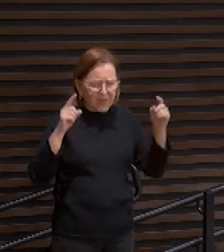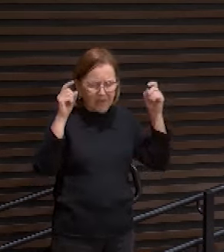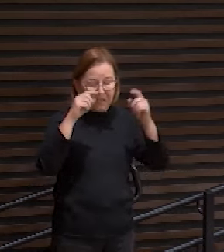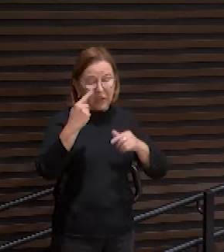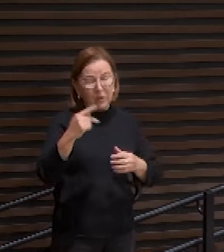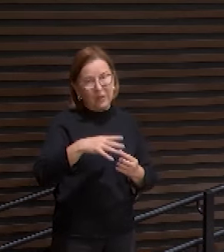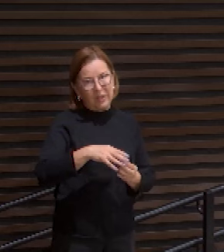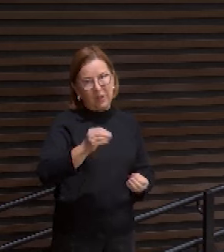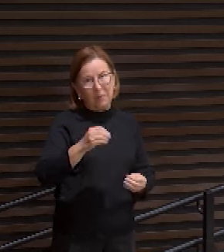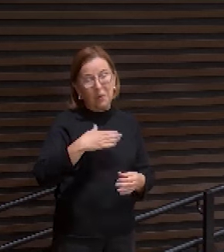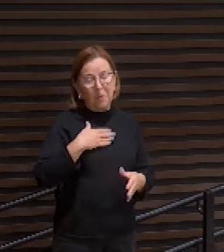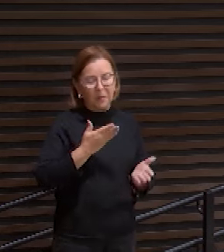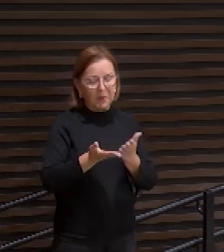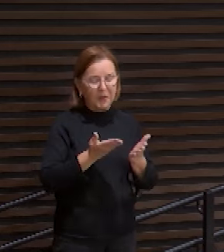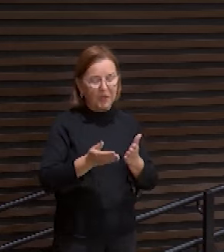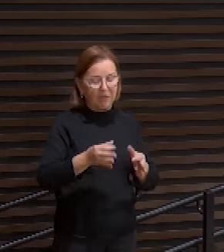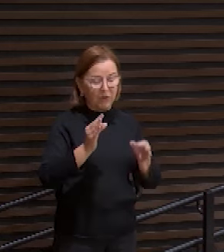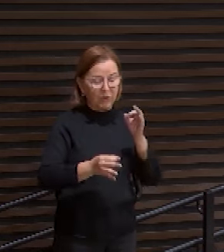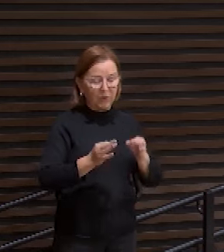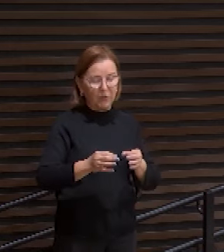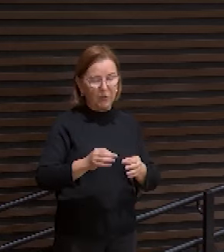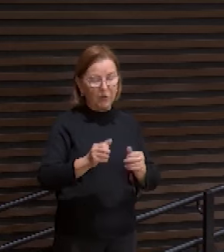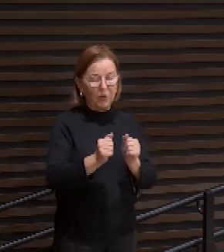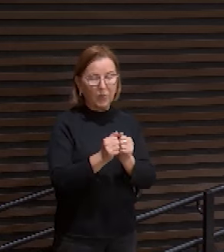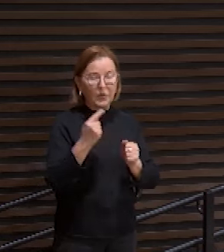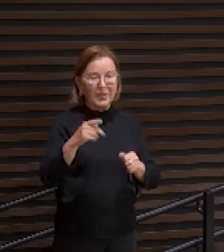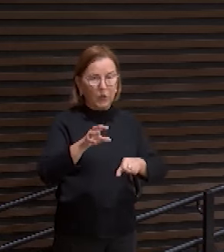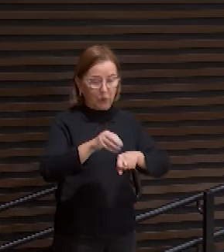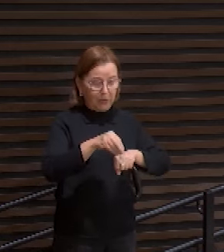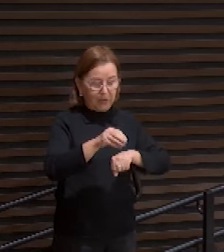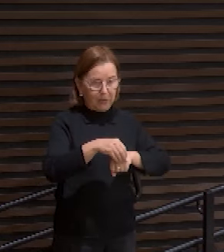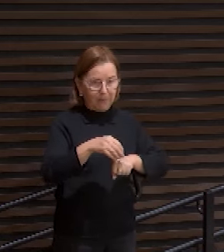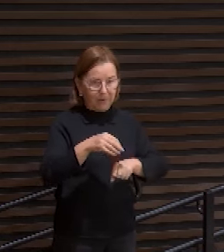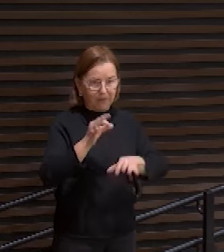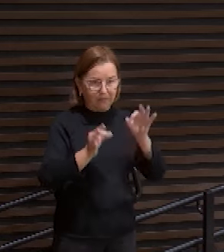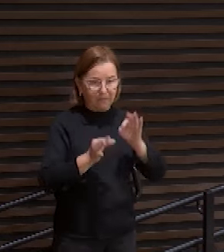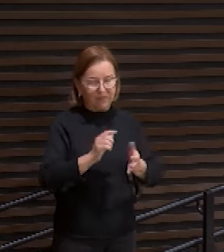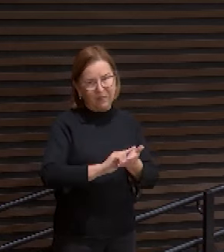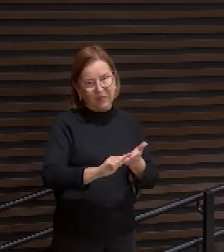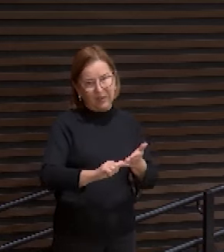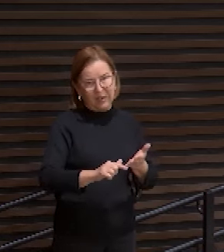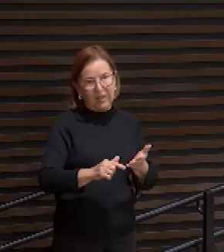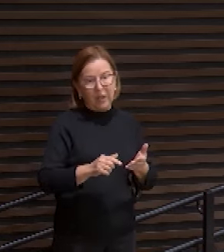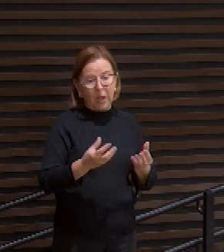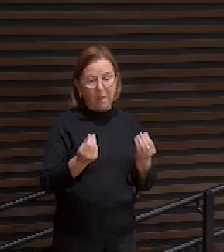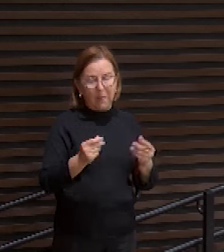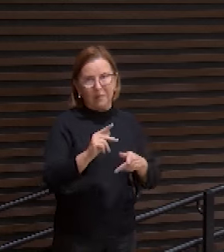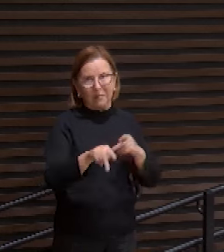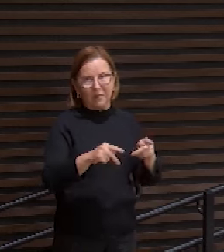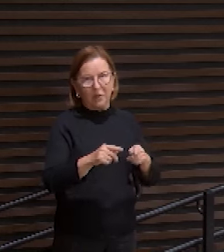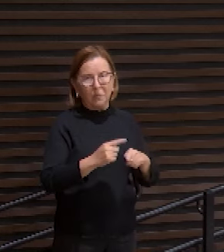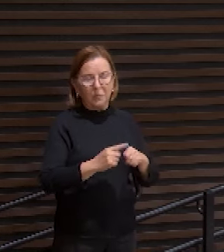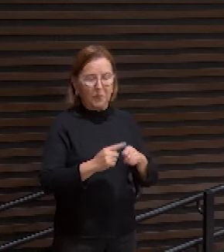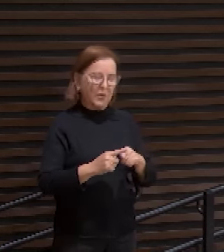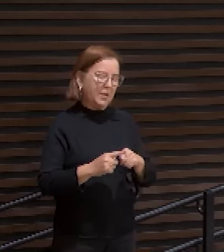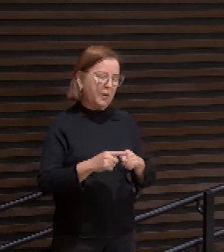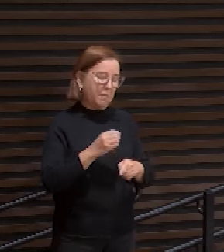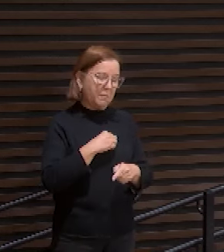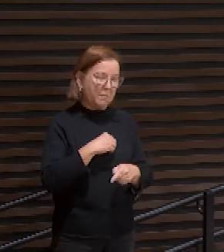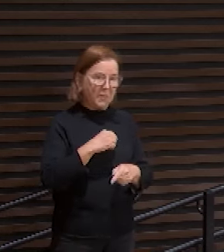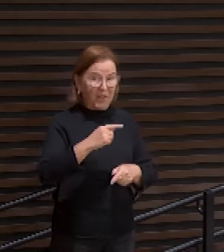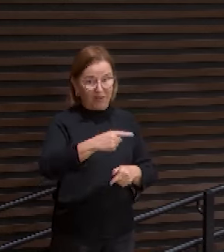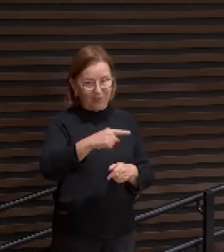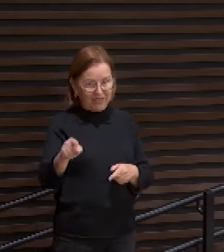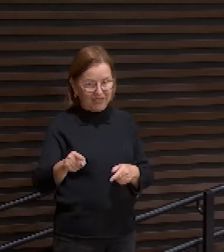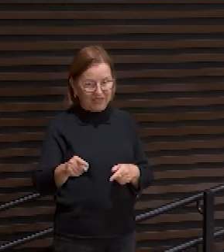justo, com o seu conhecimento, justificará a muitos, porque as iniquidades deles levará sobre si. Por